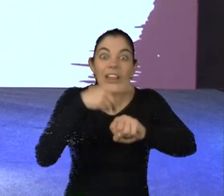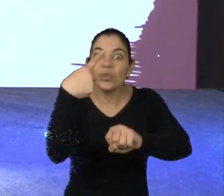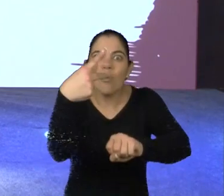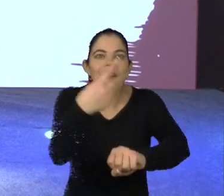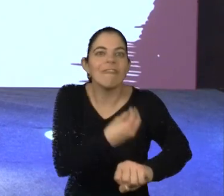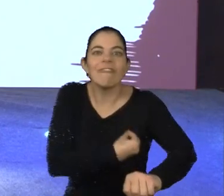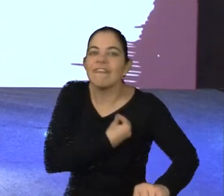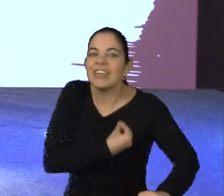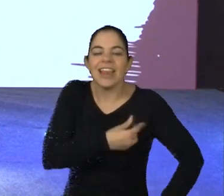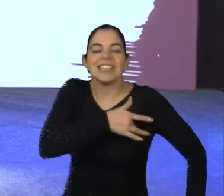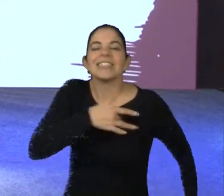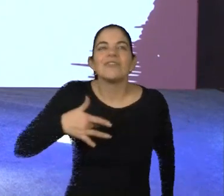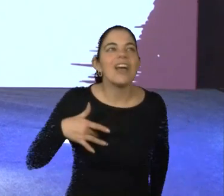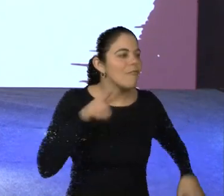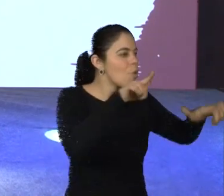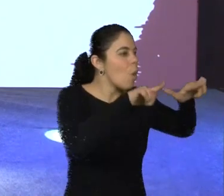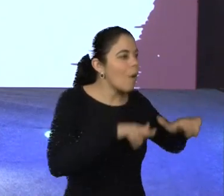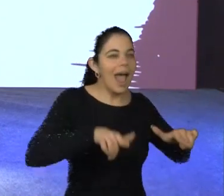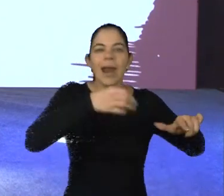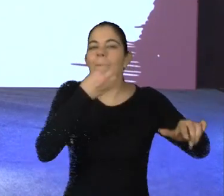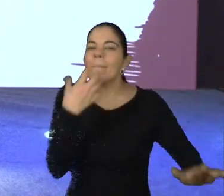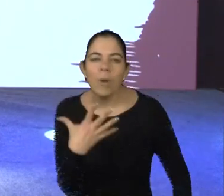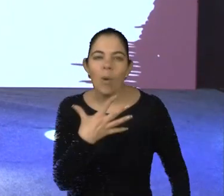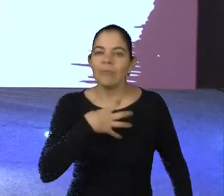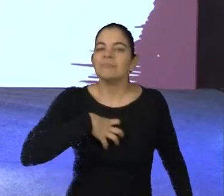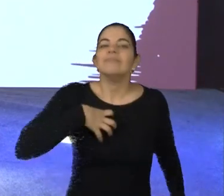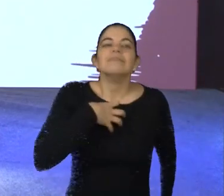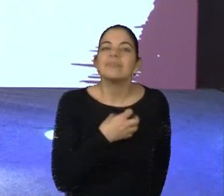vida saudável, um ambiente saudável, um ambiente,